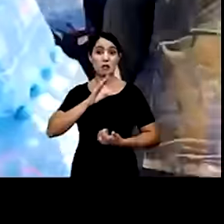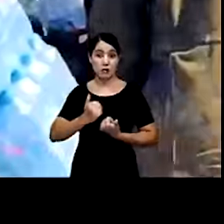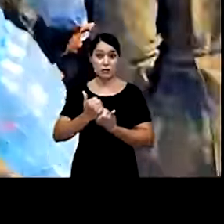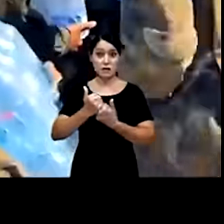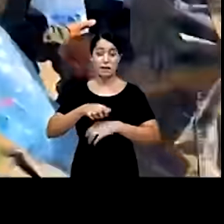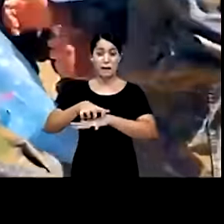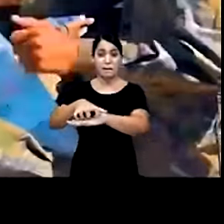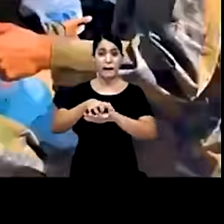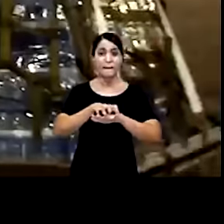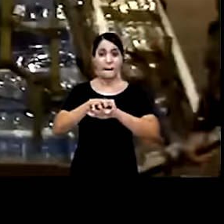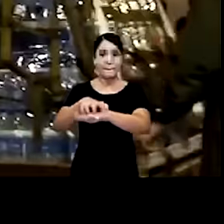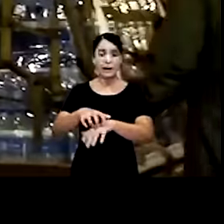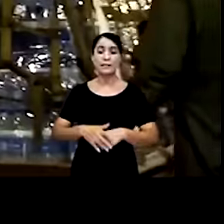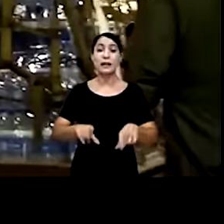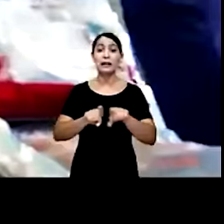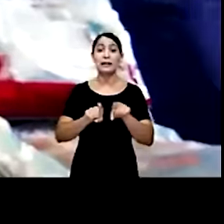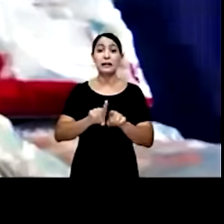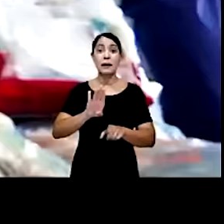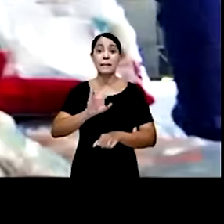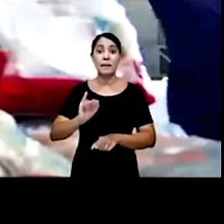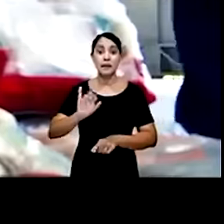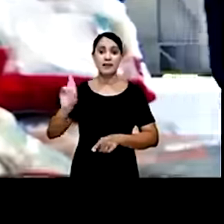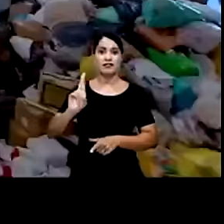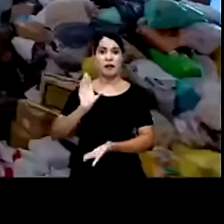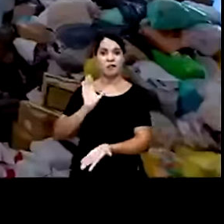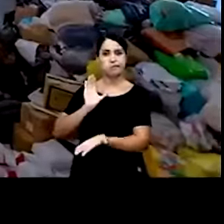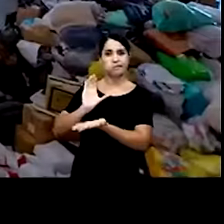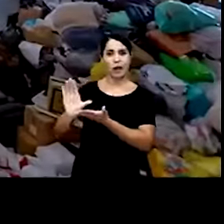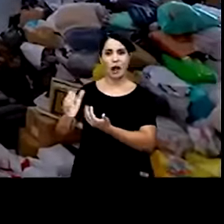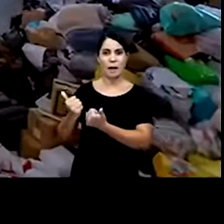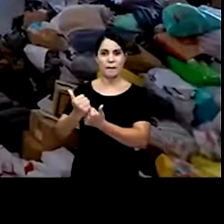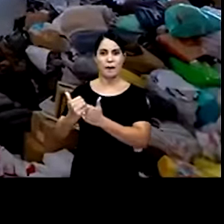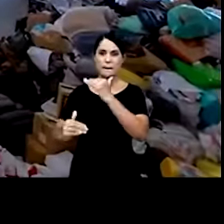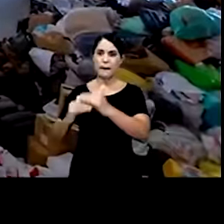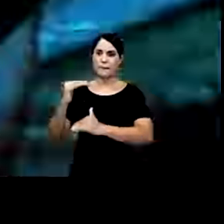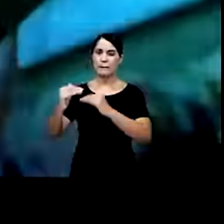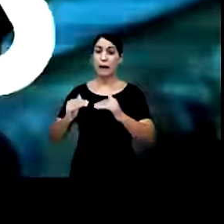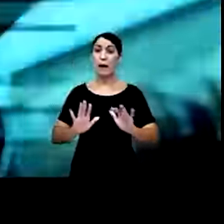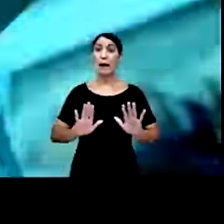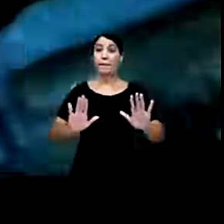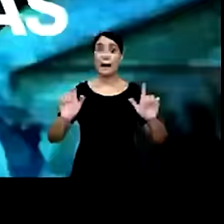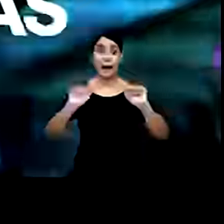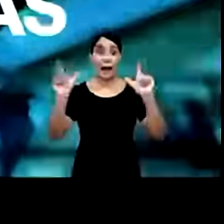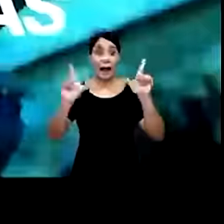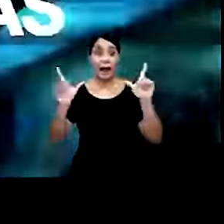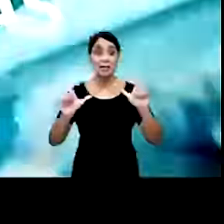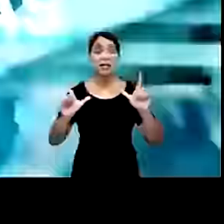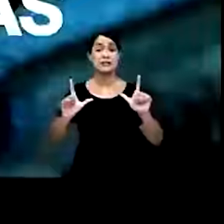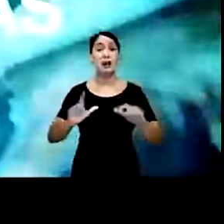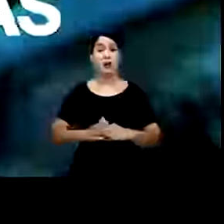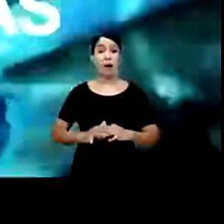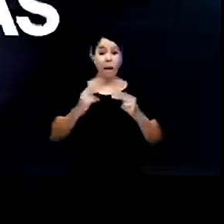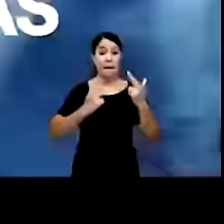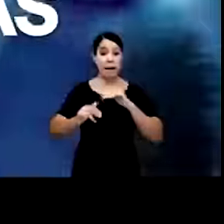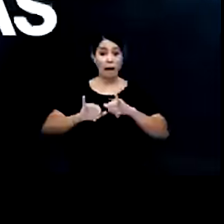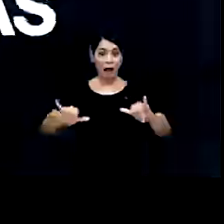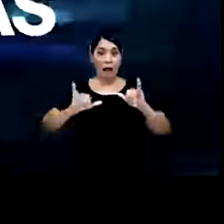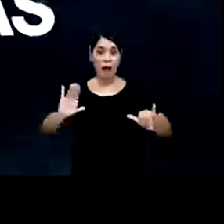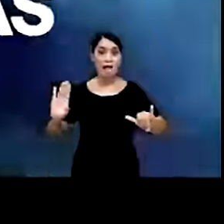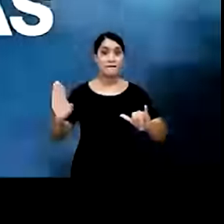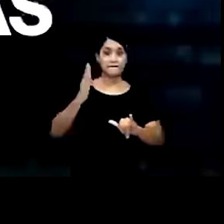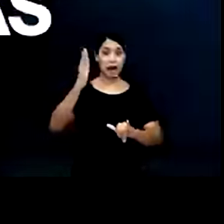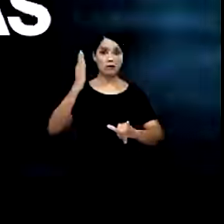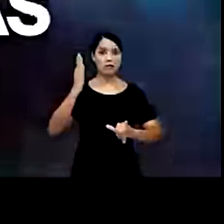ainda uma grande força-tarefa para garantir bilhões de reais na reconstrução. Mas atenção, muito cuidado com